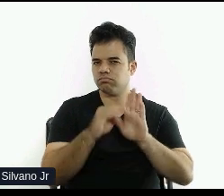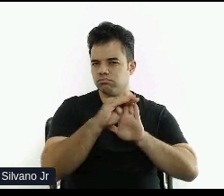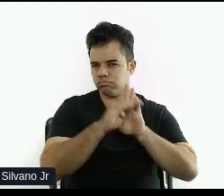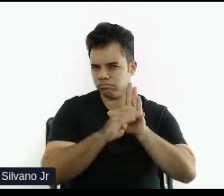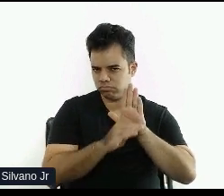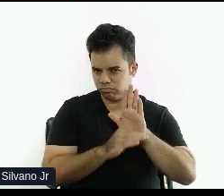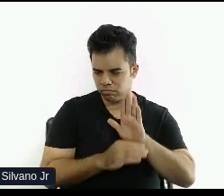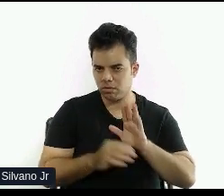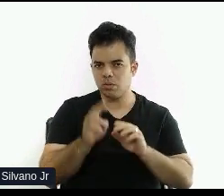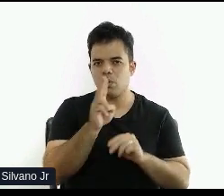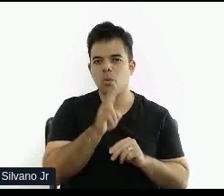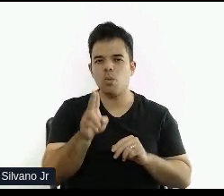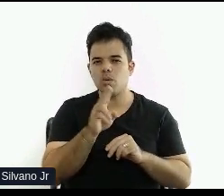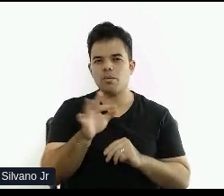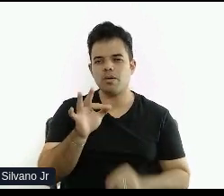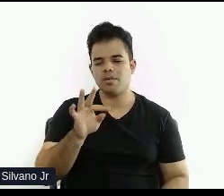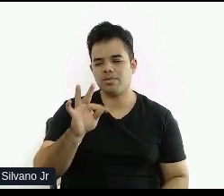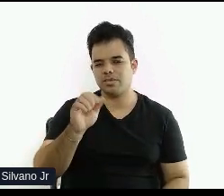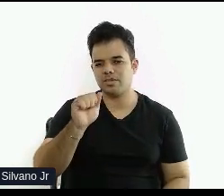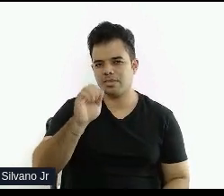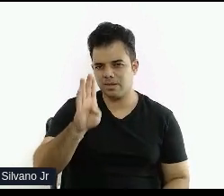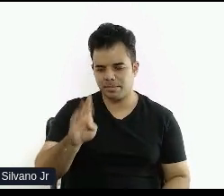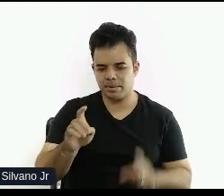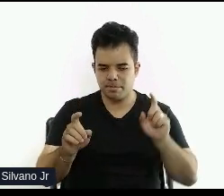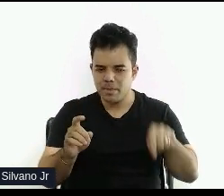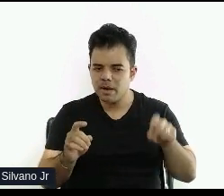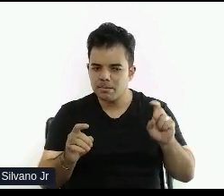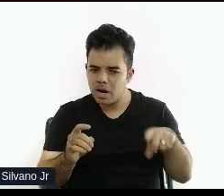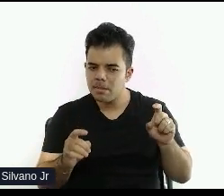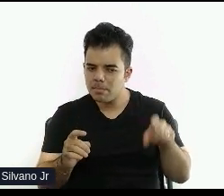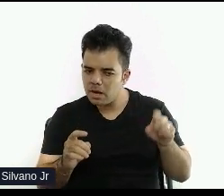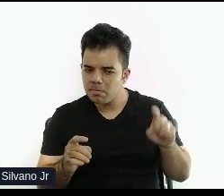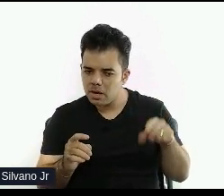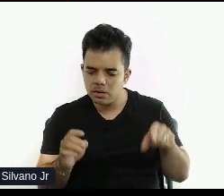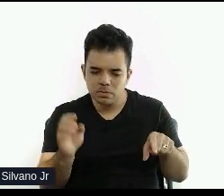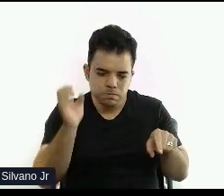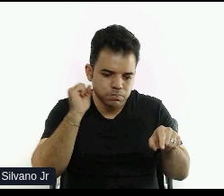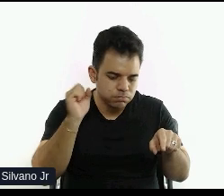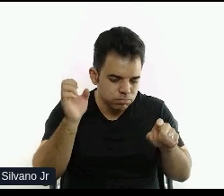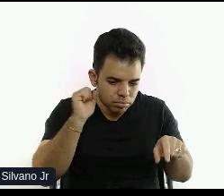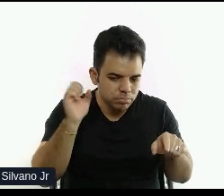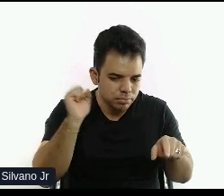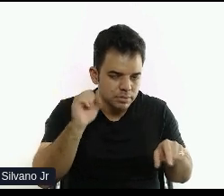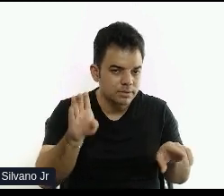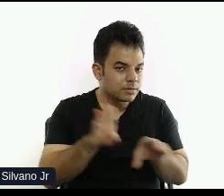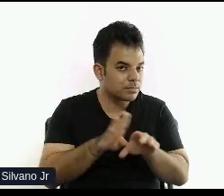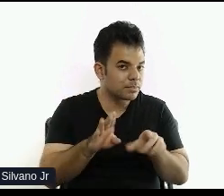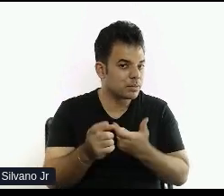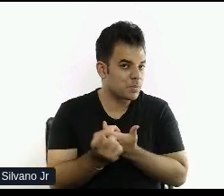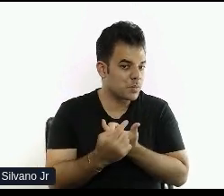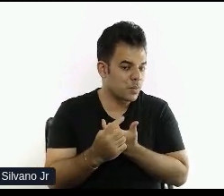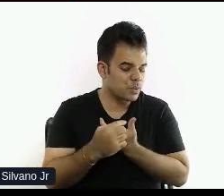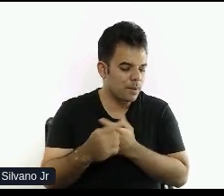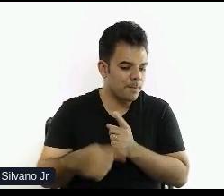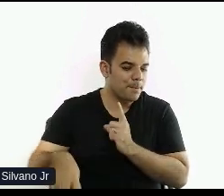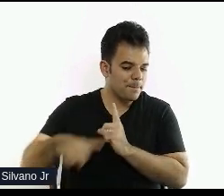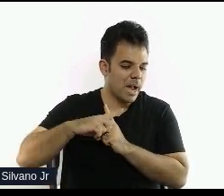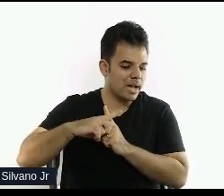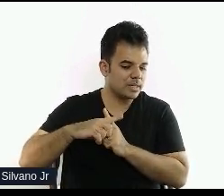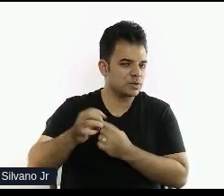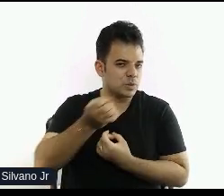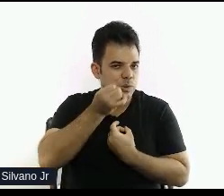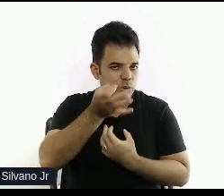pessoa que usa um tab, ela consegue clicar, ela consegue entender. Tem aquele botãozinho ali de mais informações, né? Ou aquele